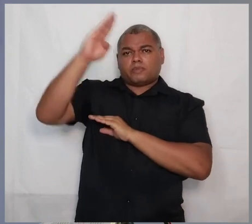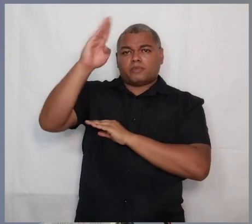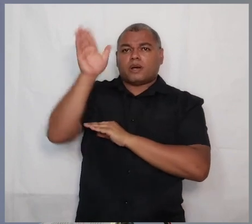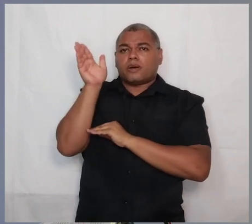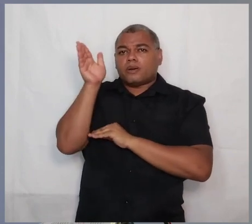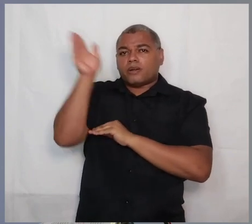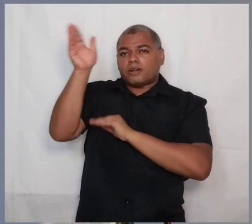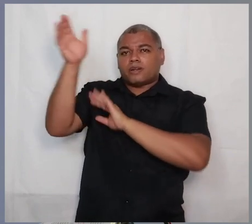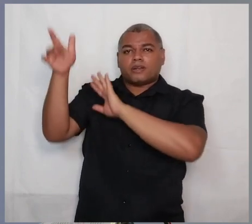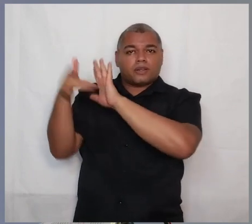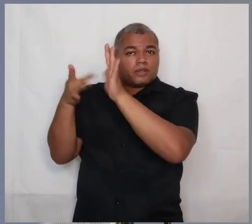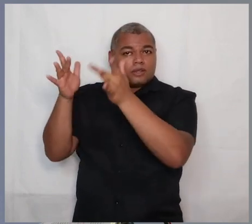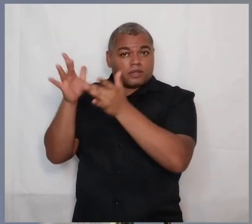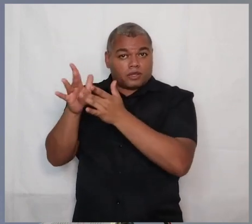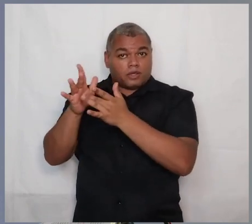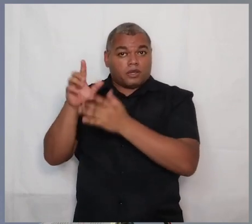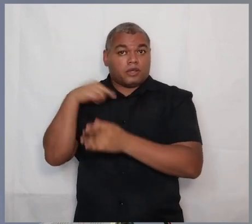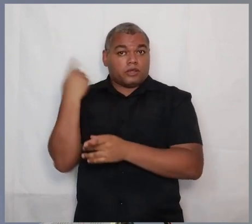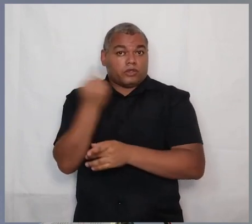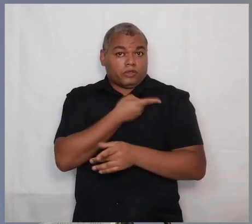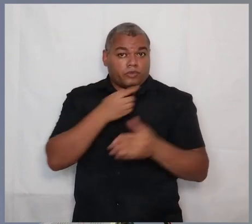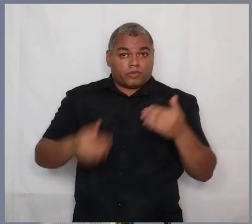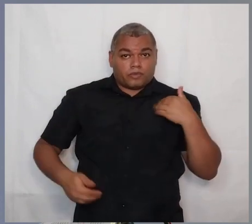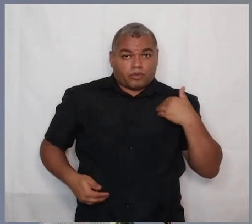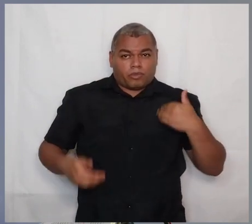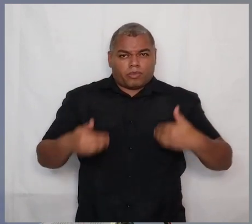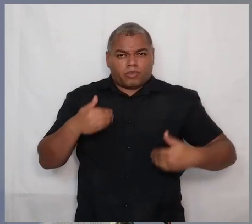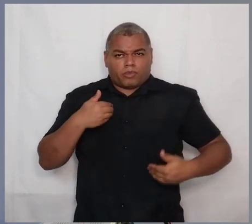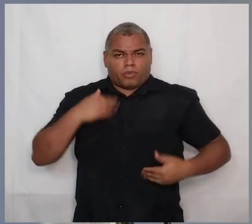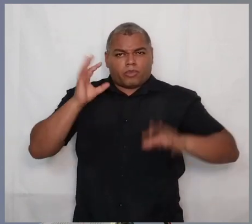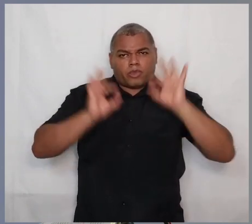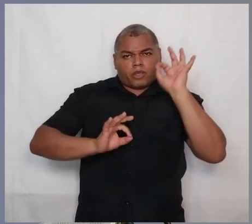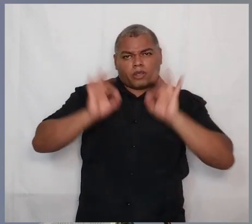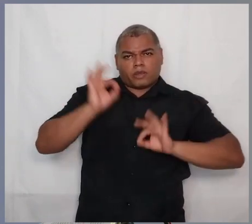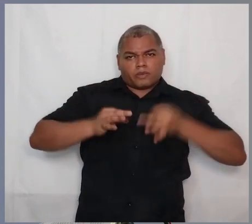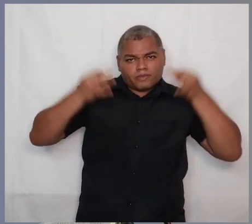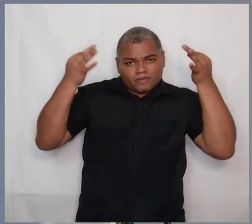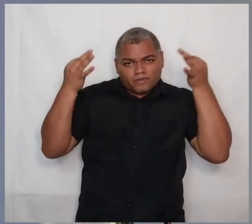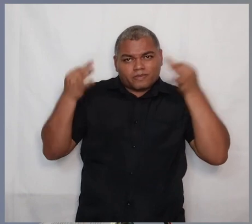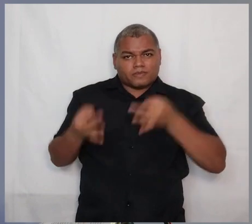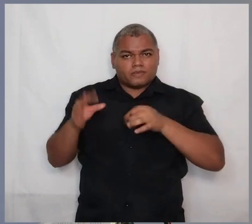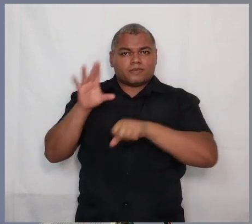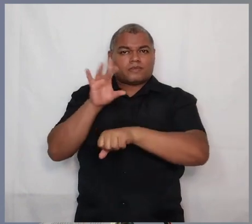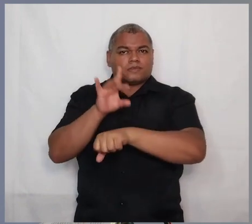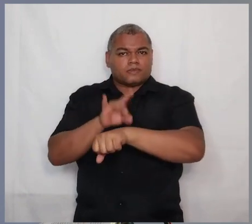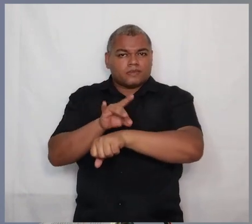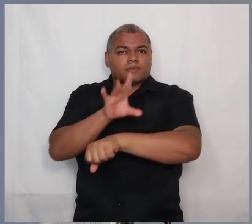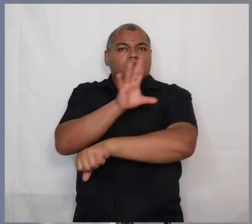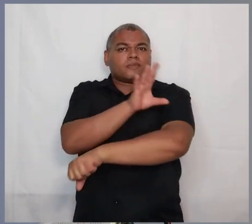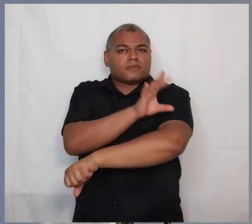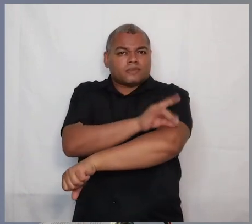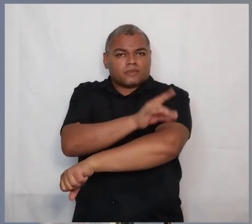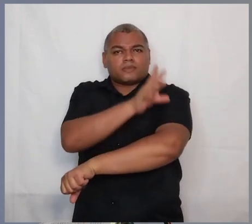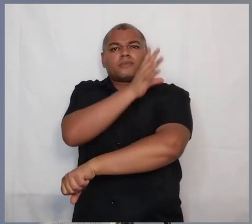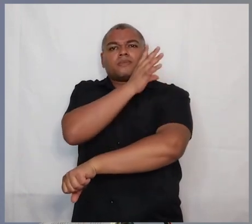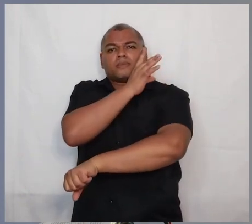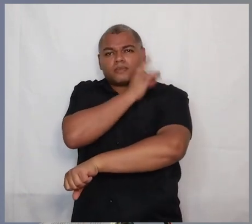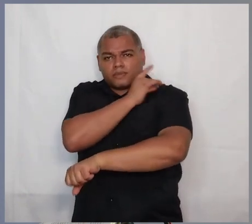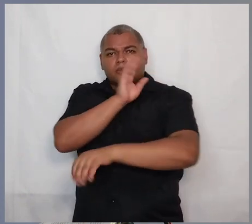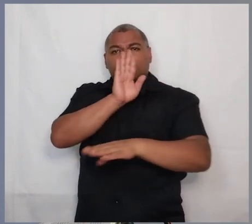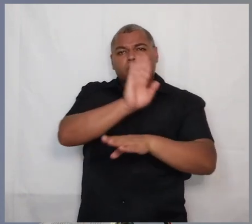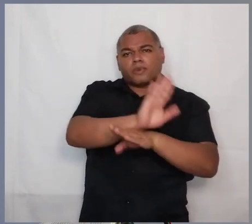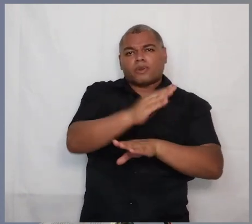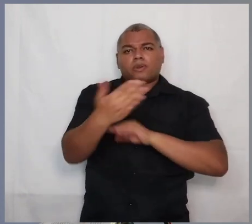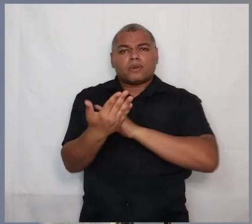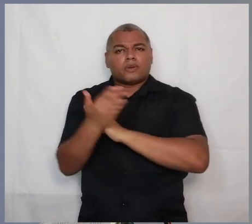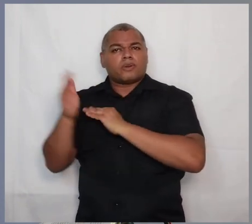todo o corpo, ajustado e consolidado pelo auxílio de todas as juntas, segundo a justa cooperação de cada parte,